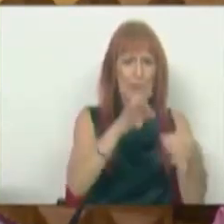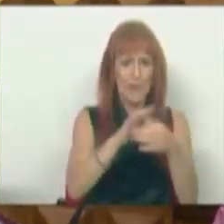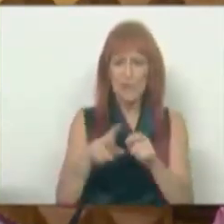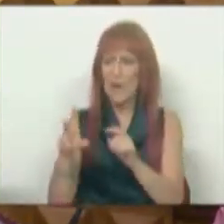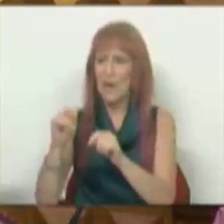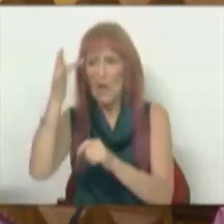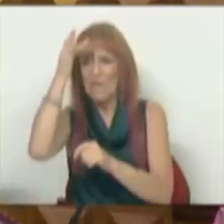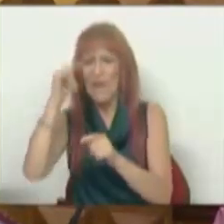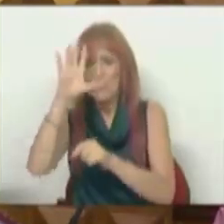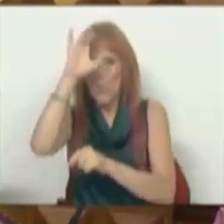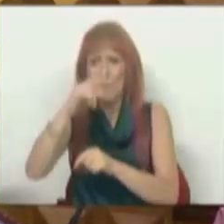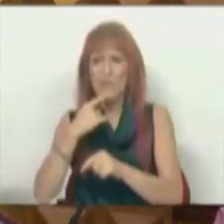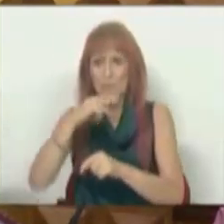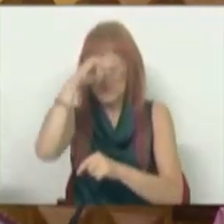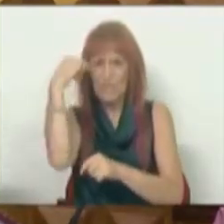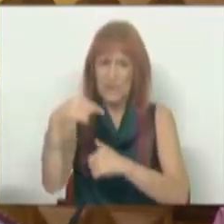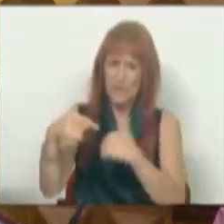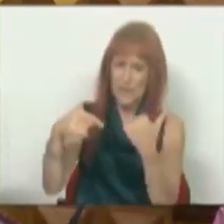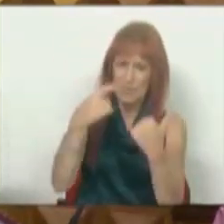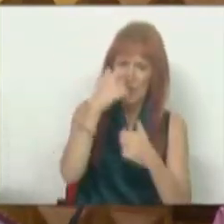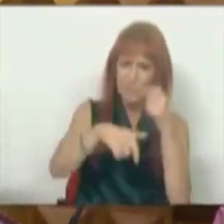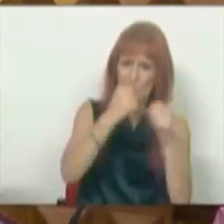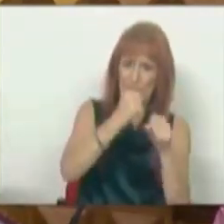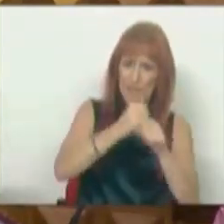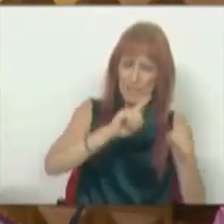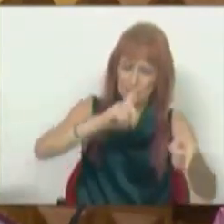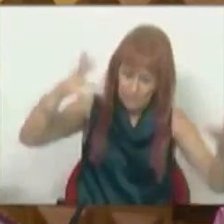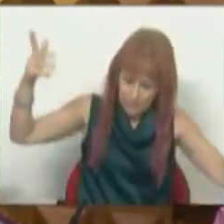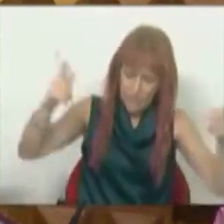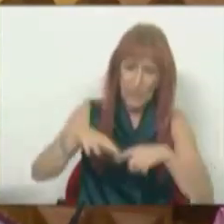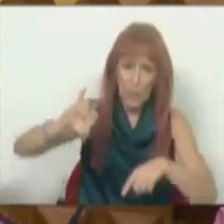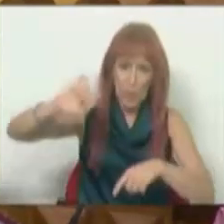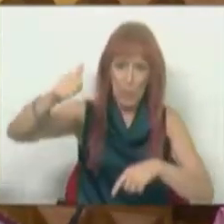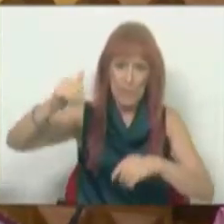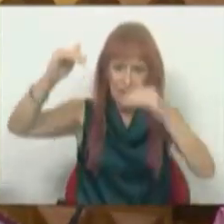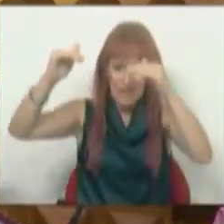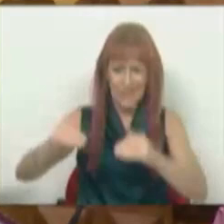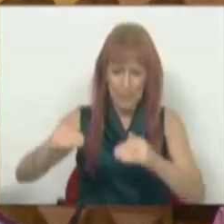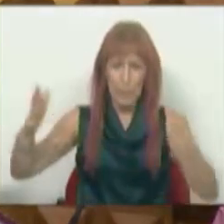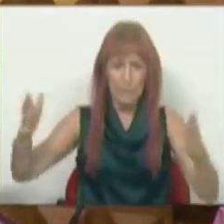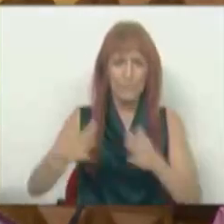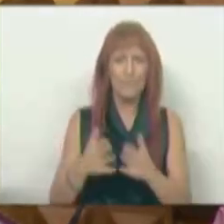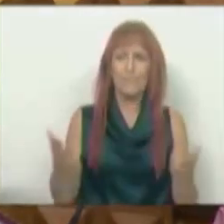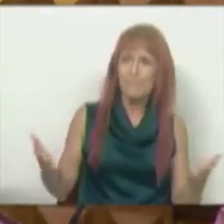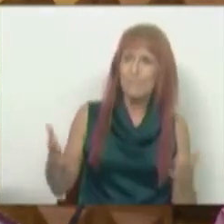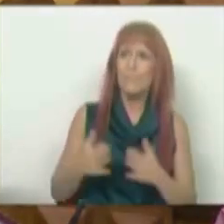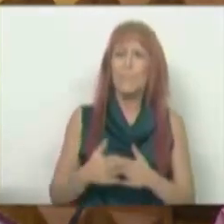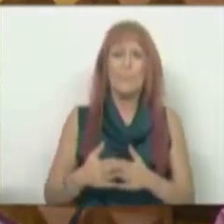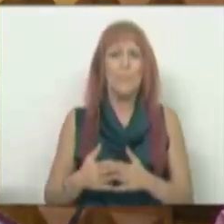maneira que seria fácil para o Governo, mas muito difícil para os trabalhadores, que é o PIB diminuir. Ora,